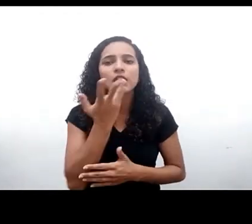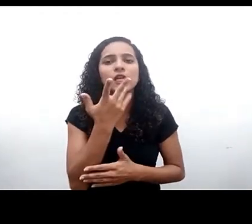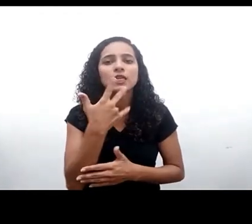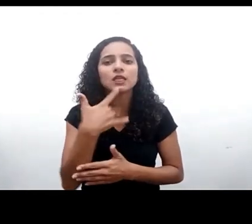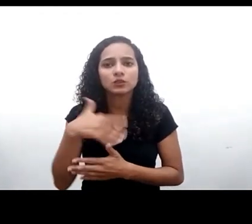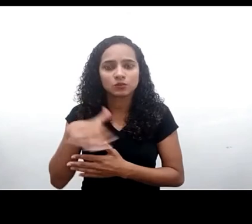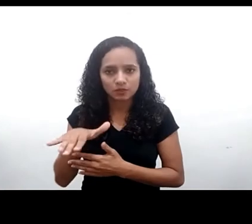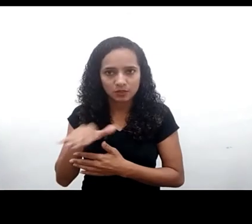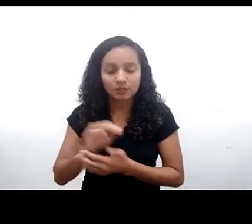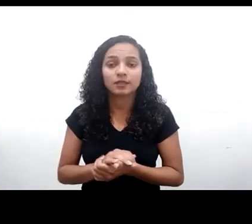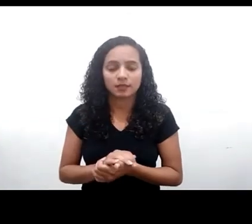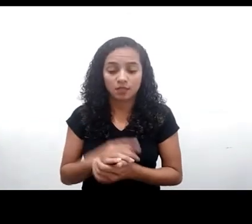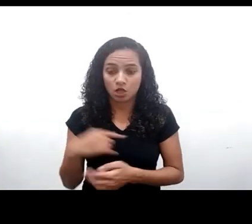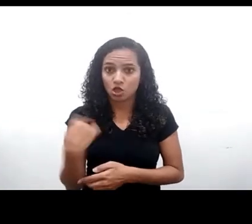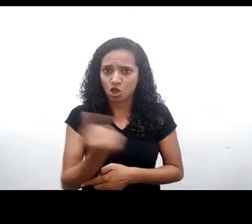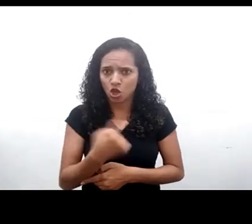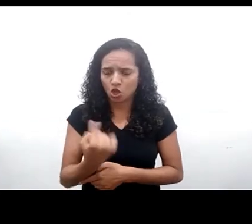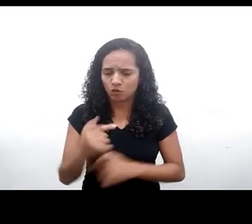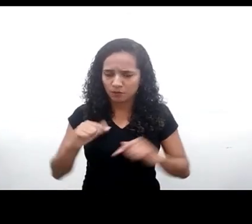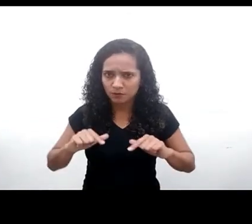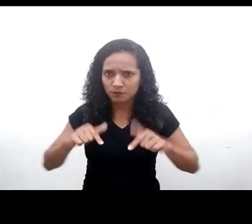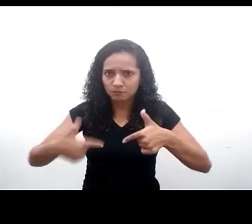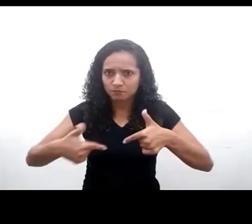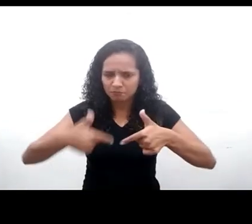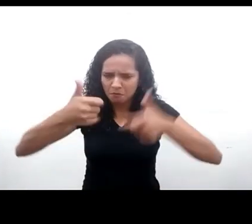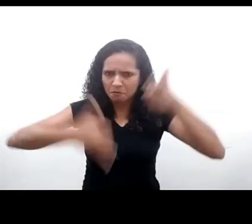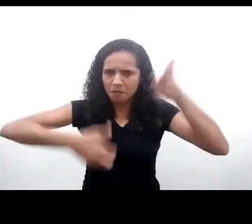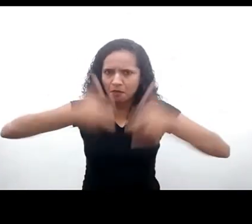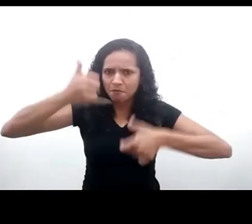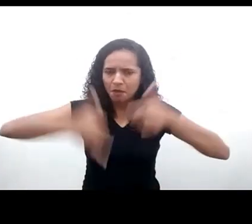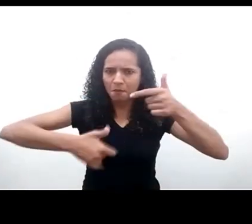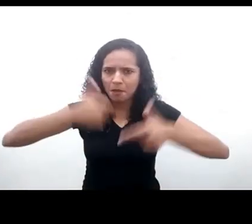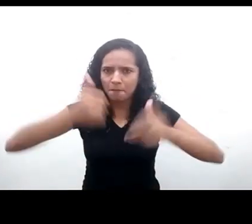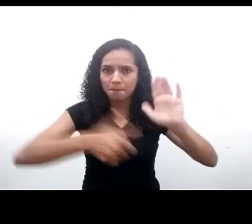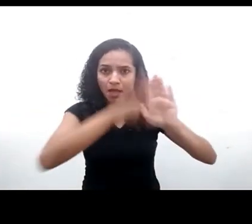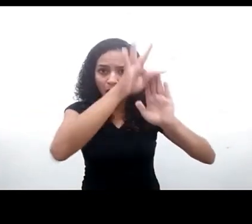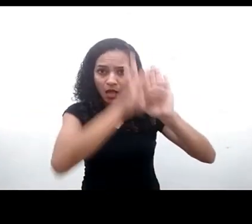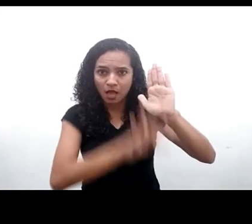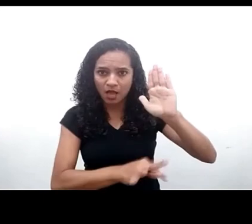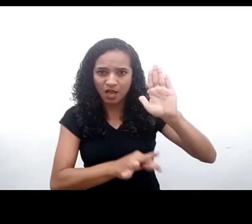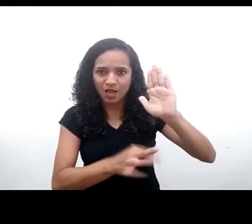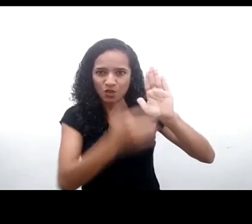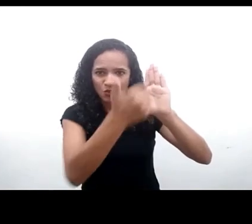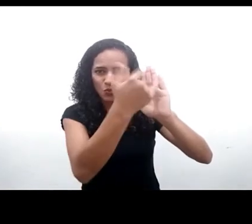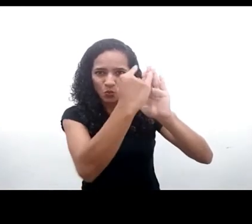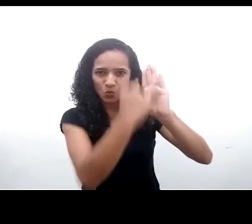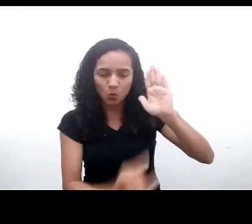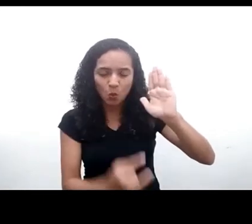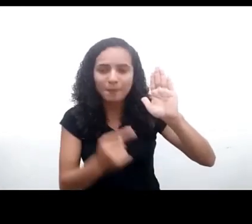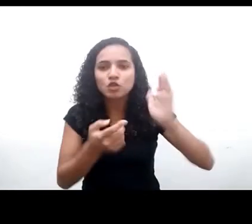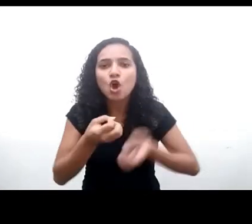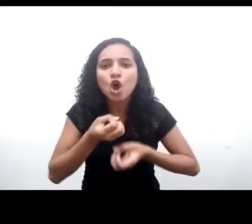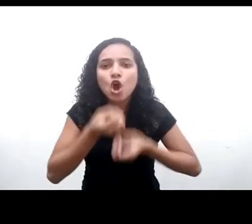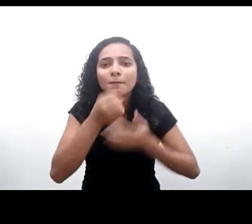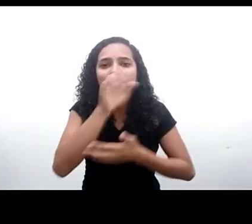Nós trabalhamos no comentário geral tentando vê-lo a